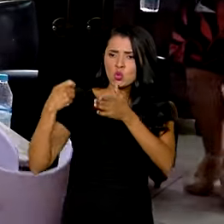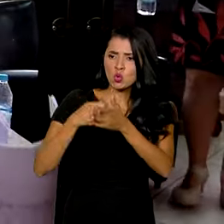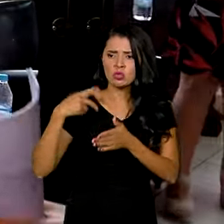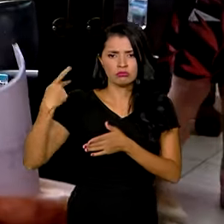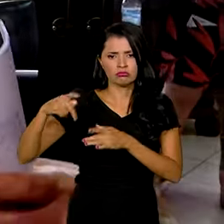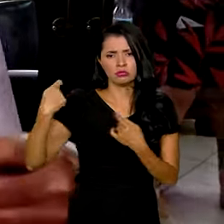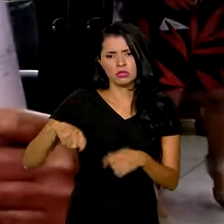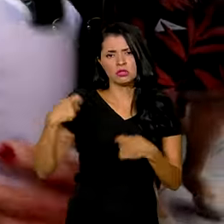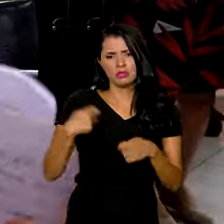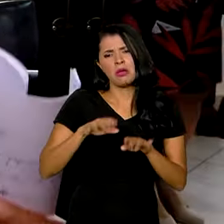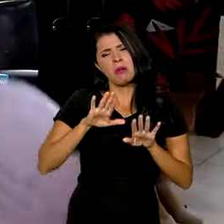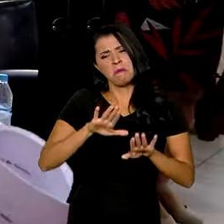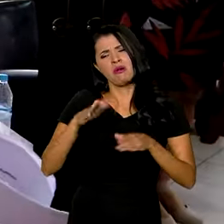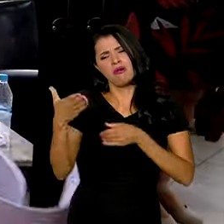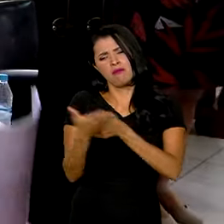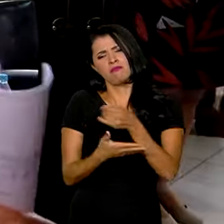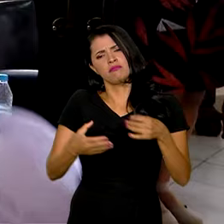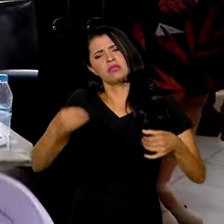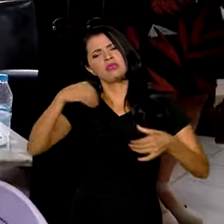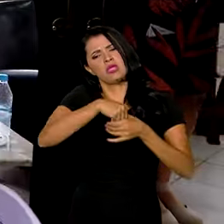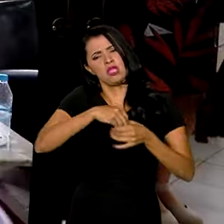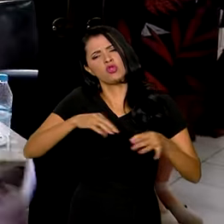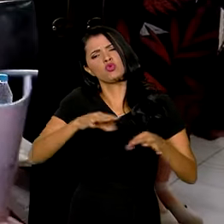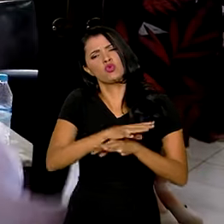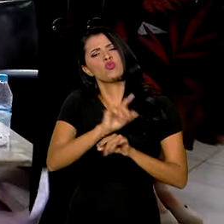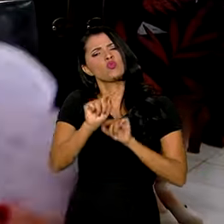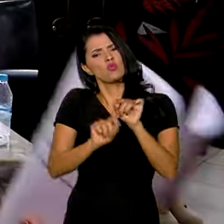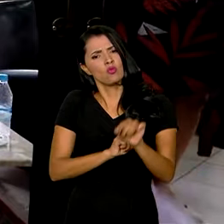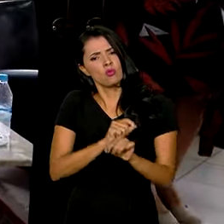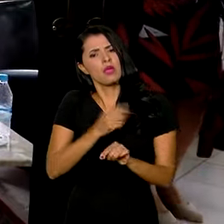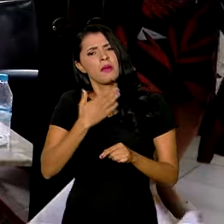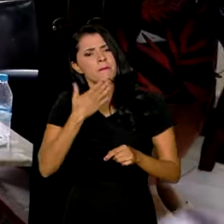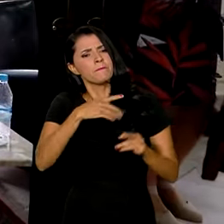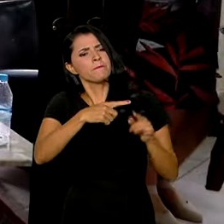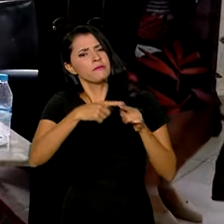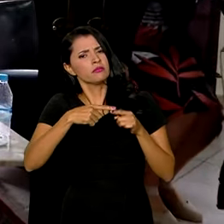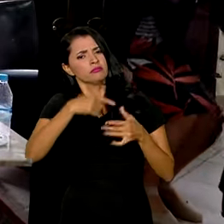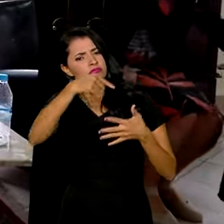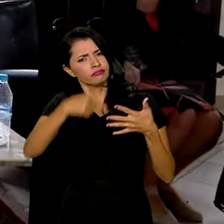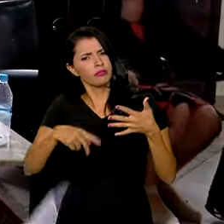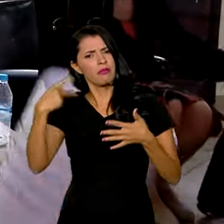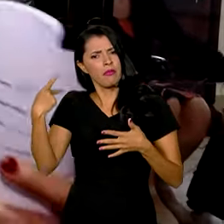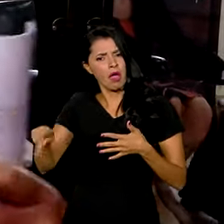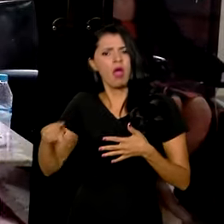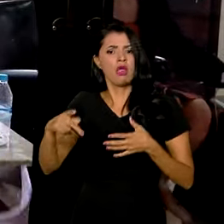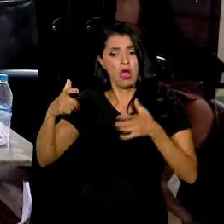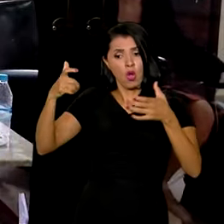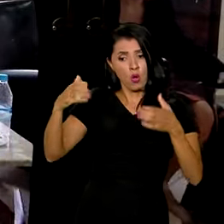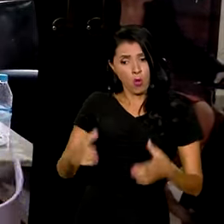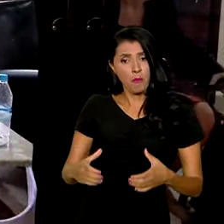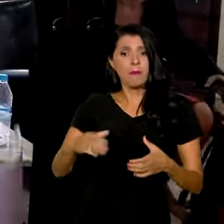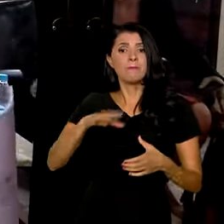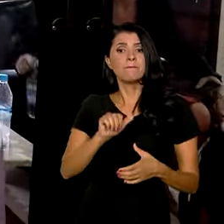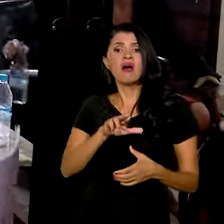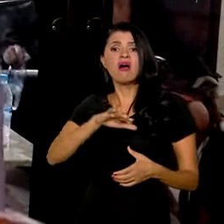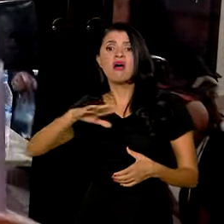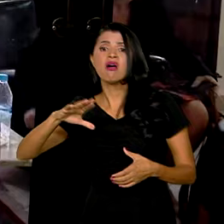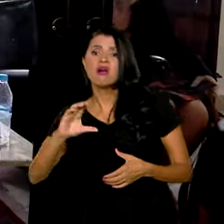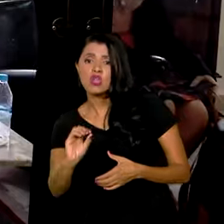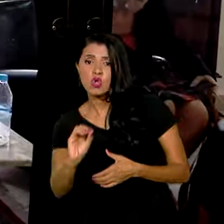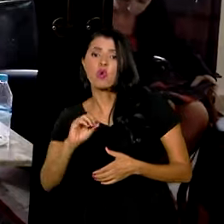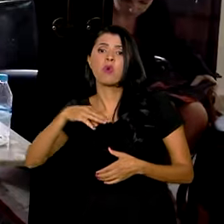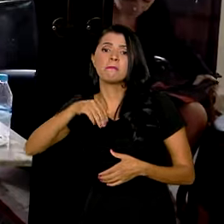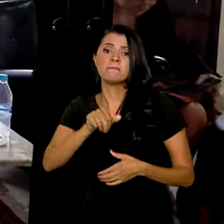reunido ali demandas para que o bairro da Maré, que foi tornado o bairro e vai fazer